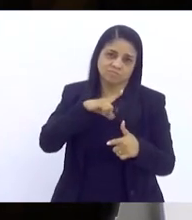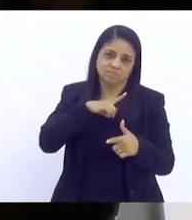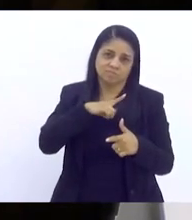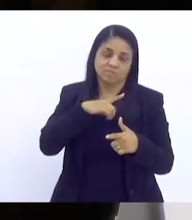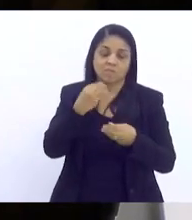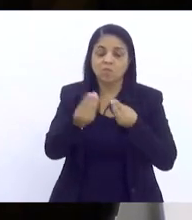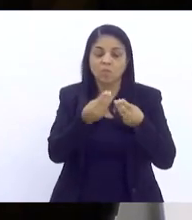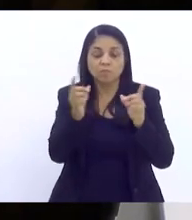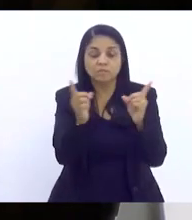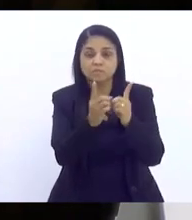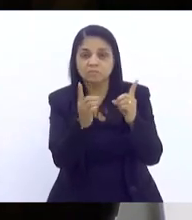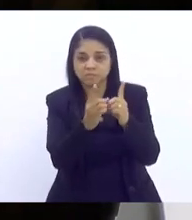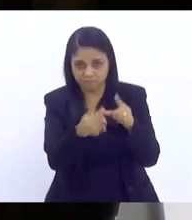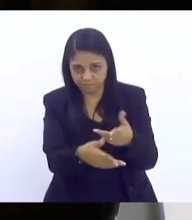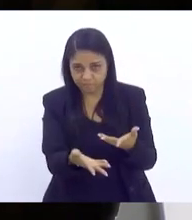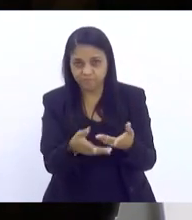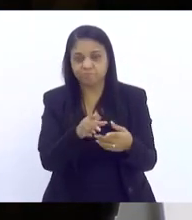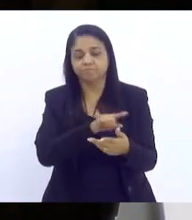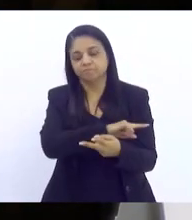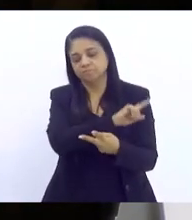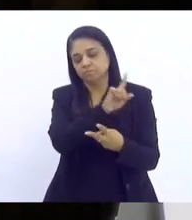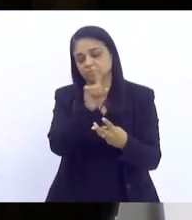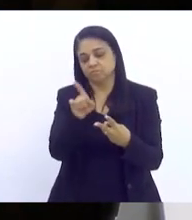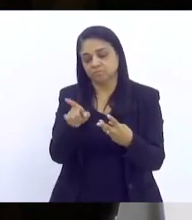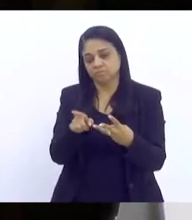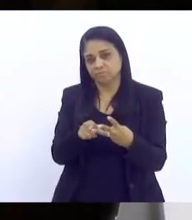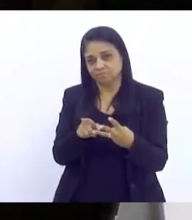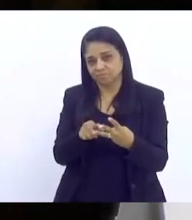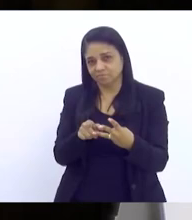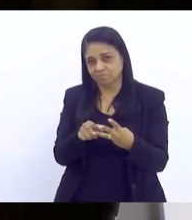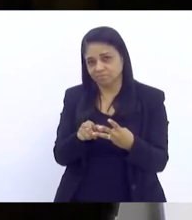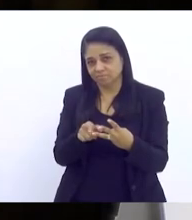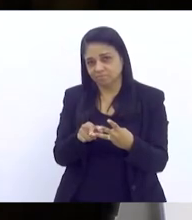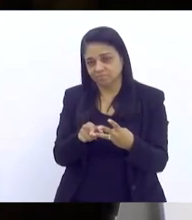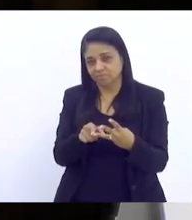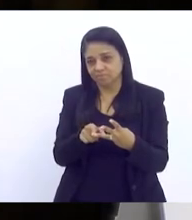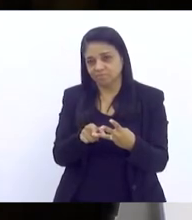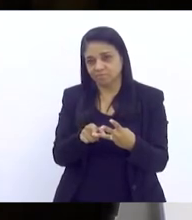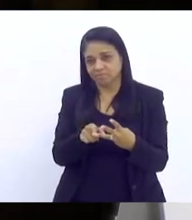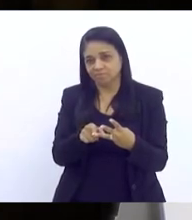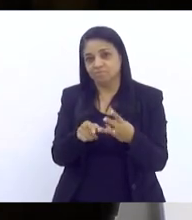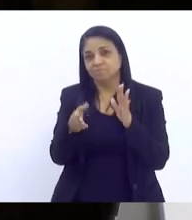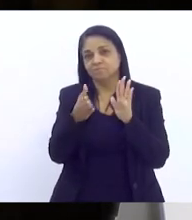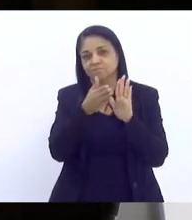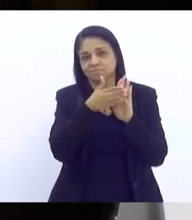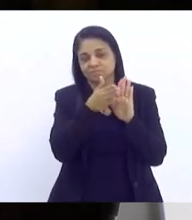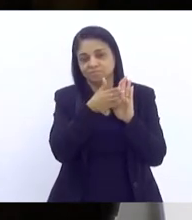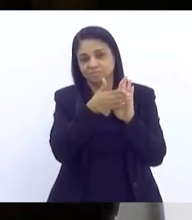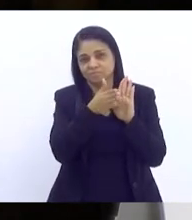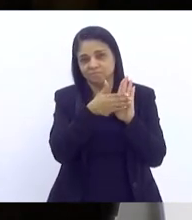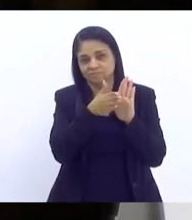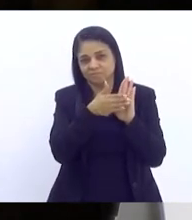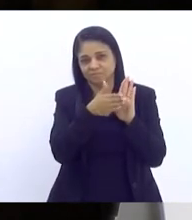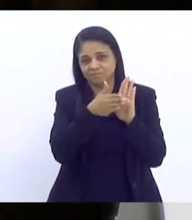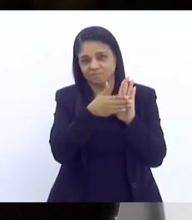Então, uma outra questão que a gente também precisa trazer aqui, dessas propostas que são